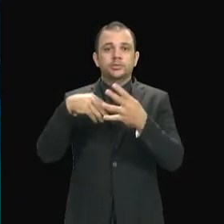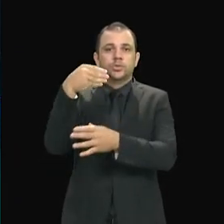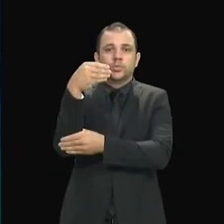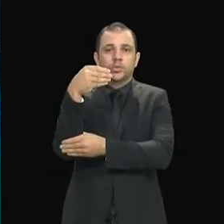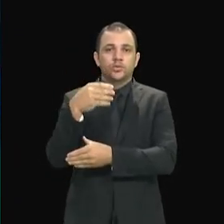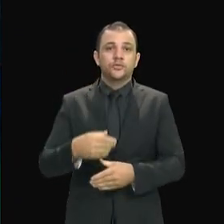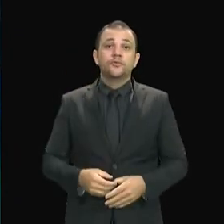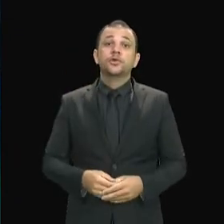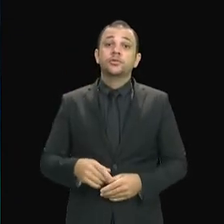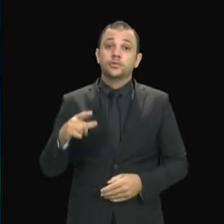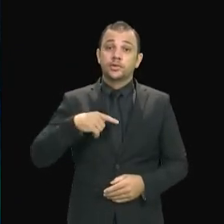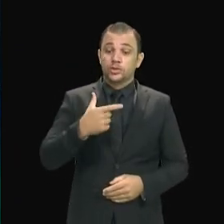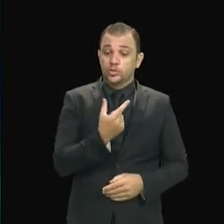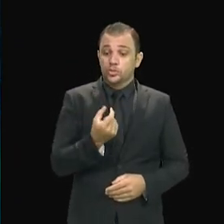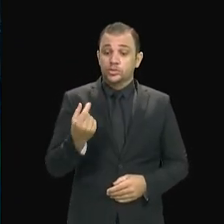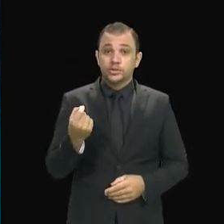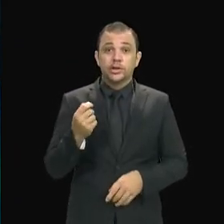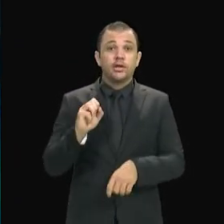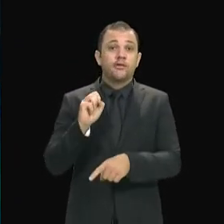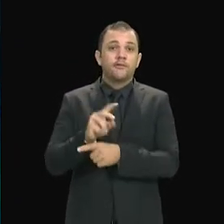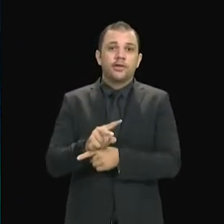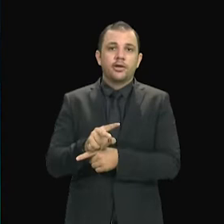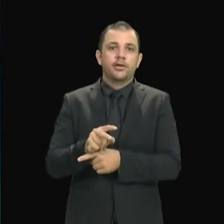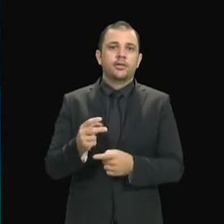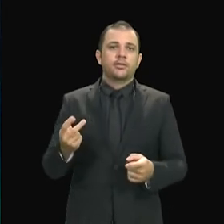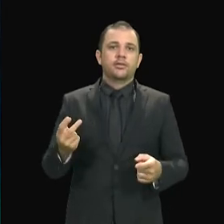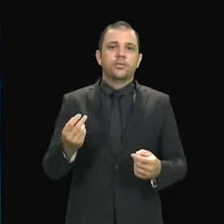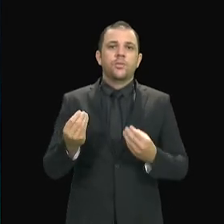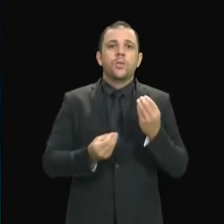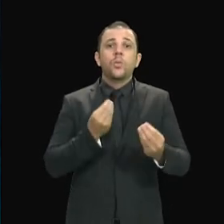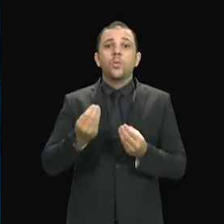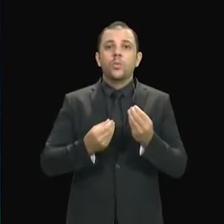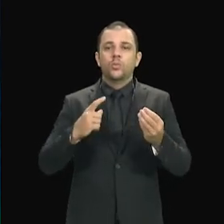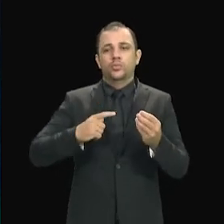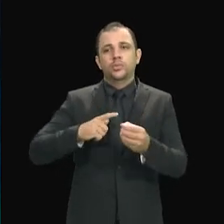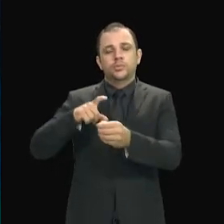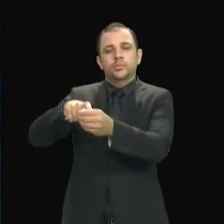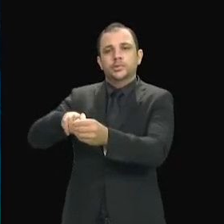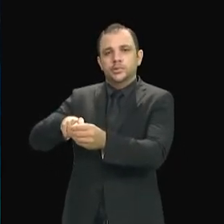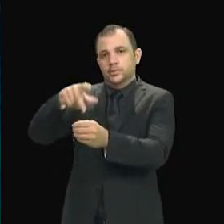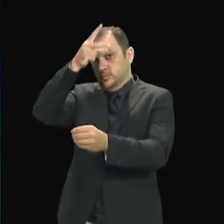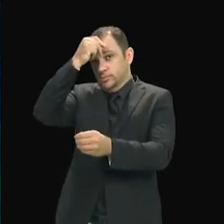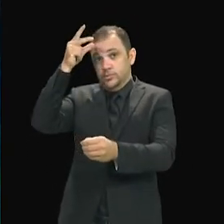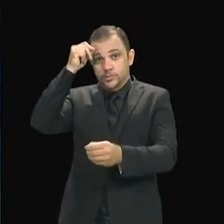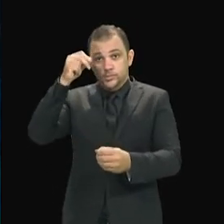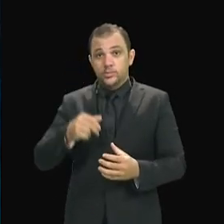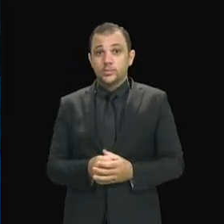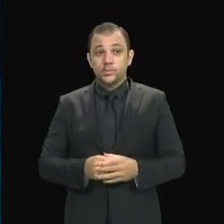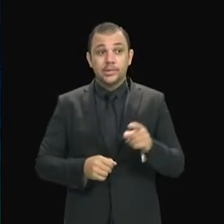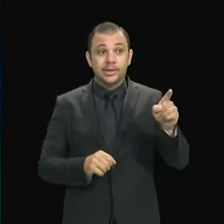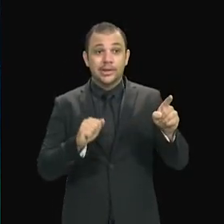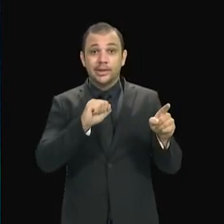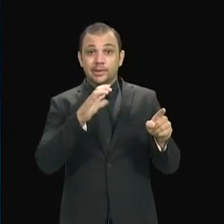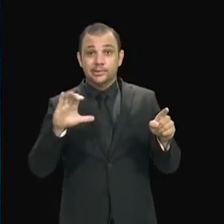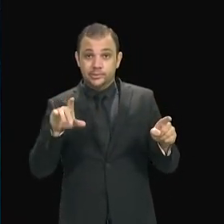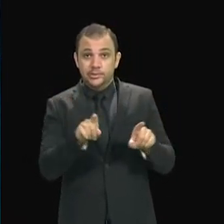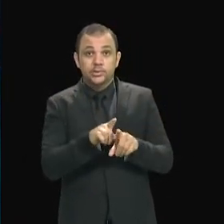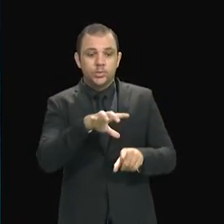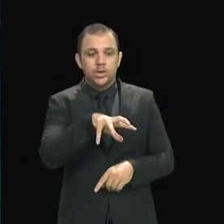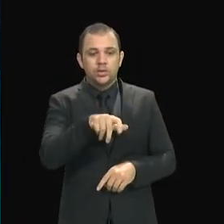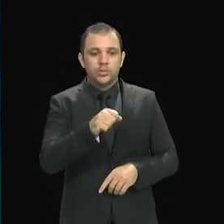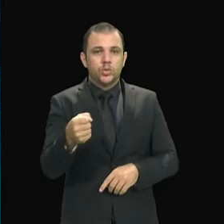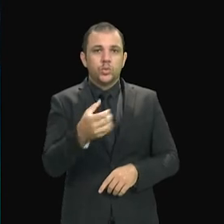parceria com as gestões principais. O campo de Açailândia, agora é uma realidade, um curso de direito, que já está